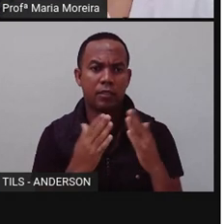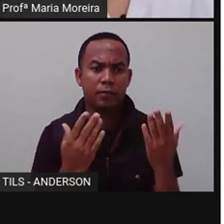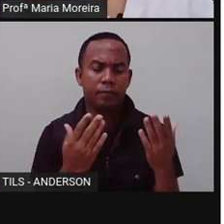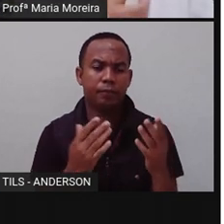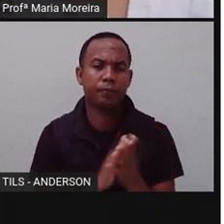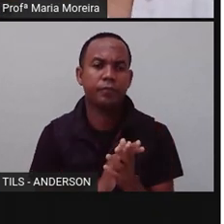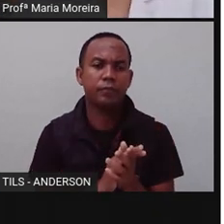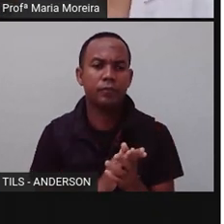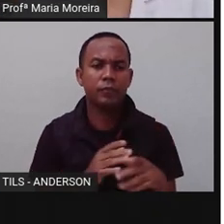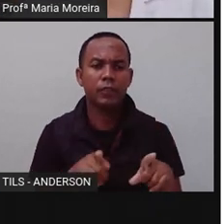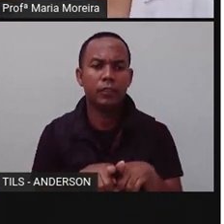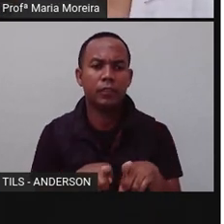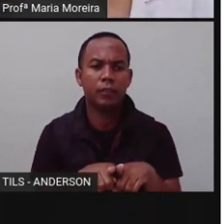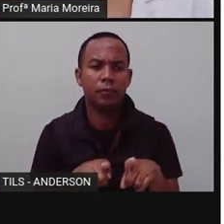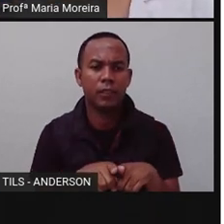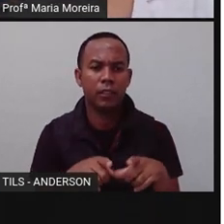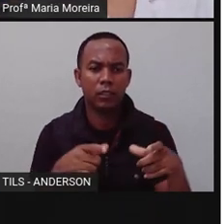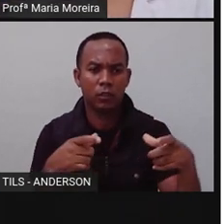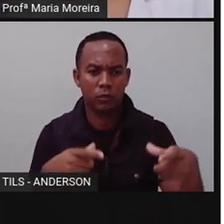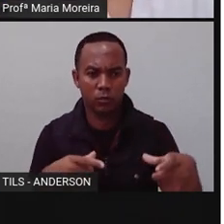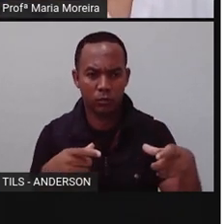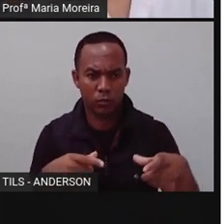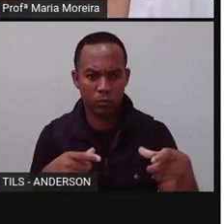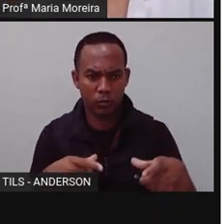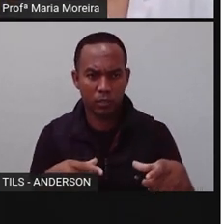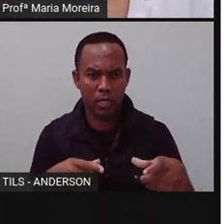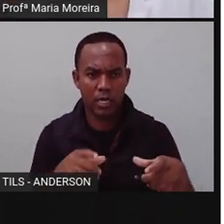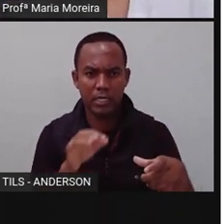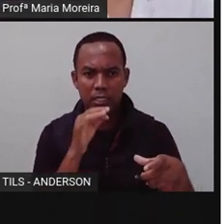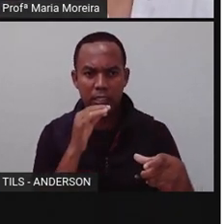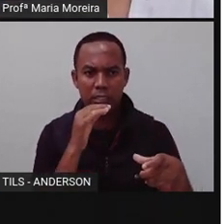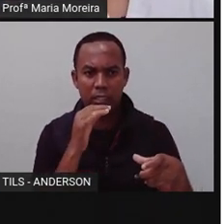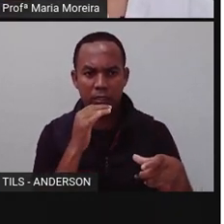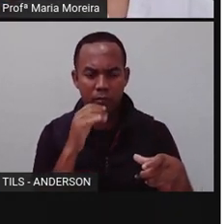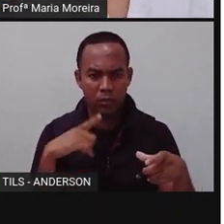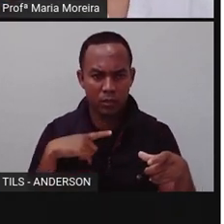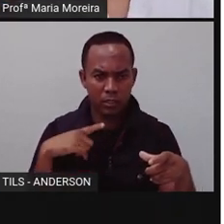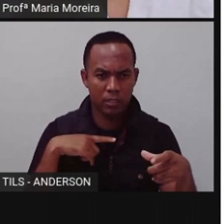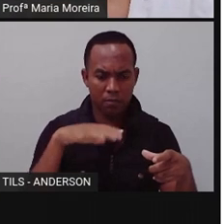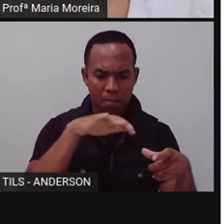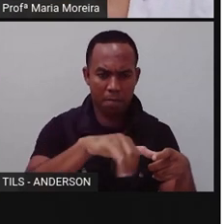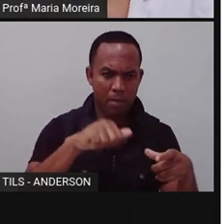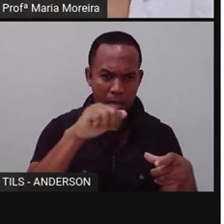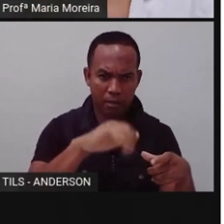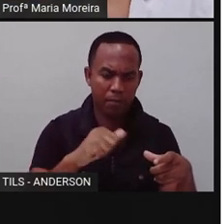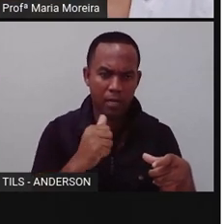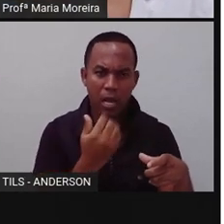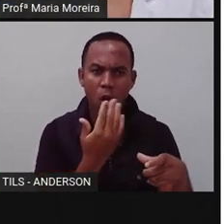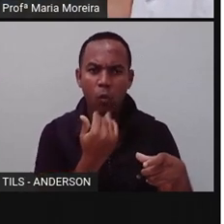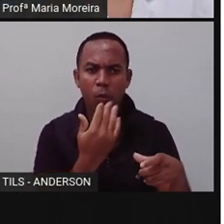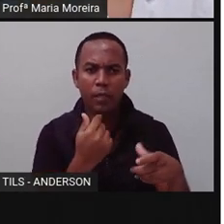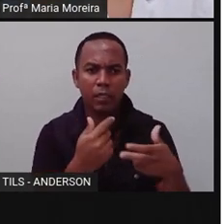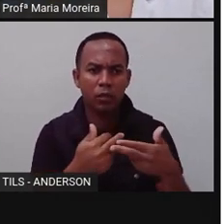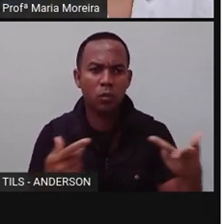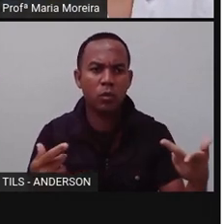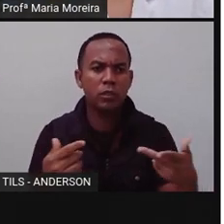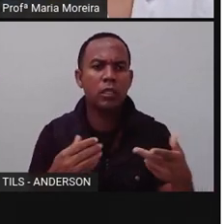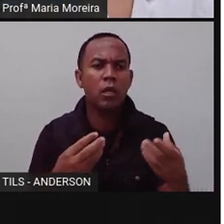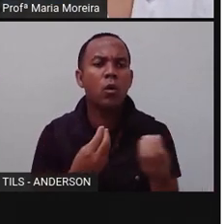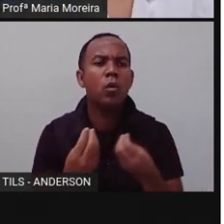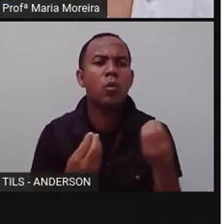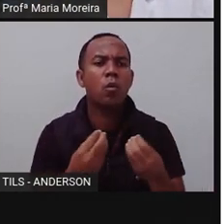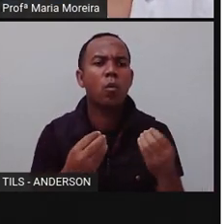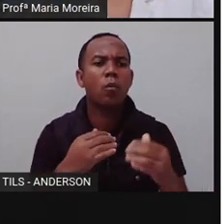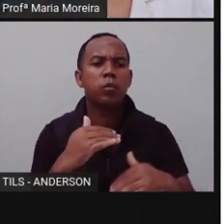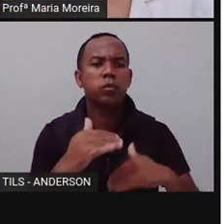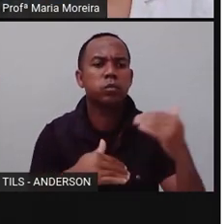Se eu tiro o clima que ele precisa, se eu tiro a vegetação, se eu tiro os alimentos, ele vai fazer o quê? Morrer.